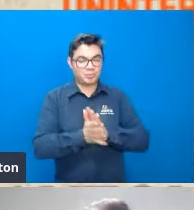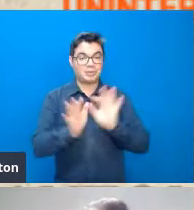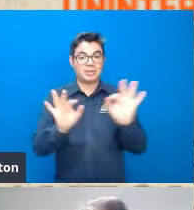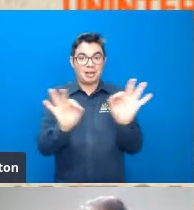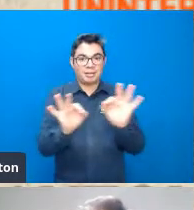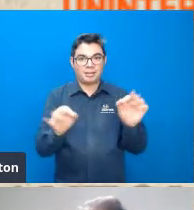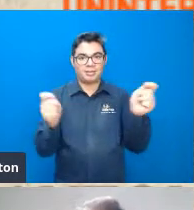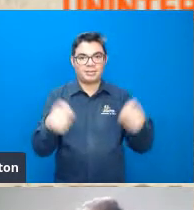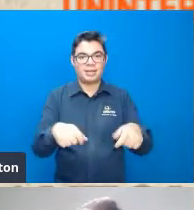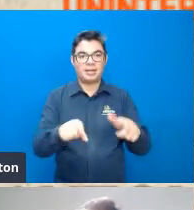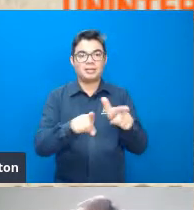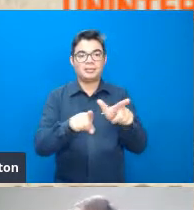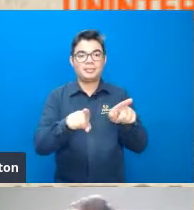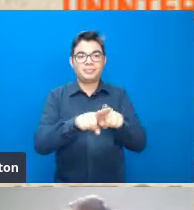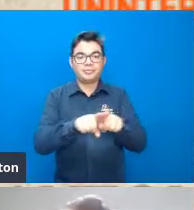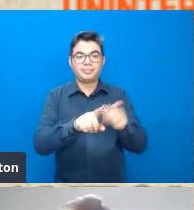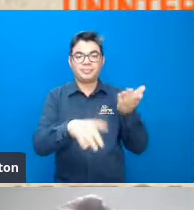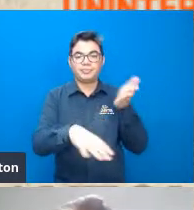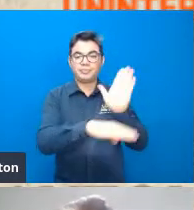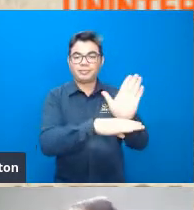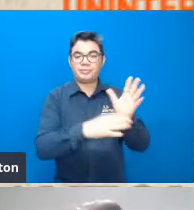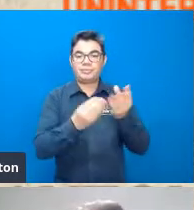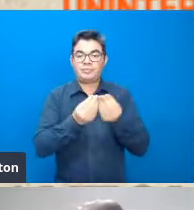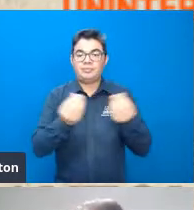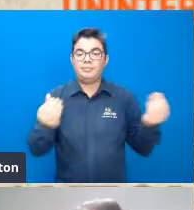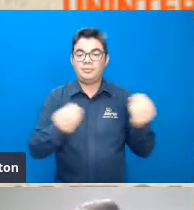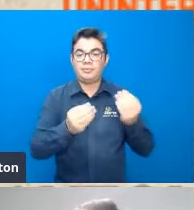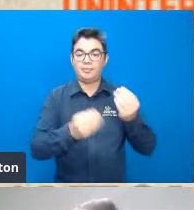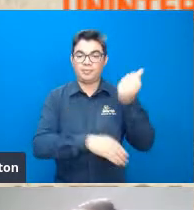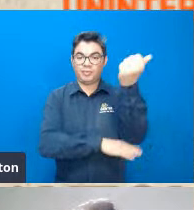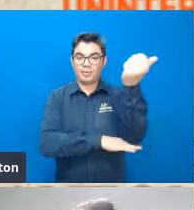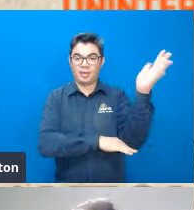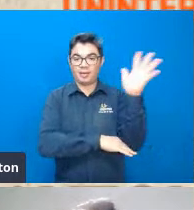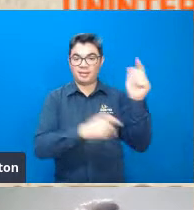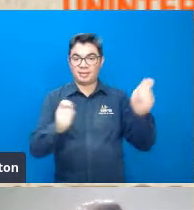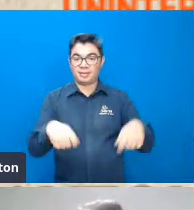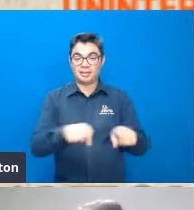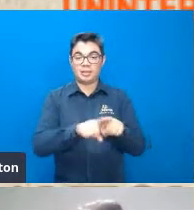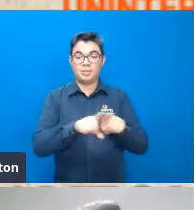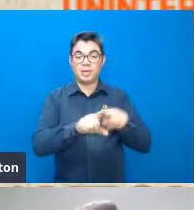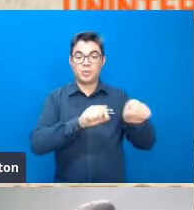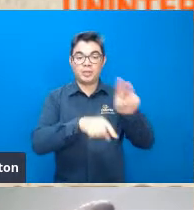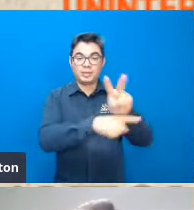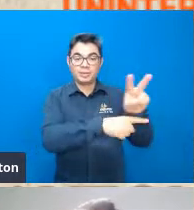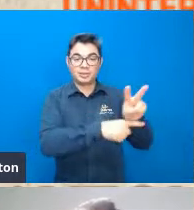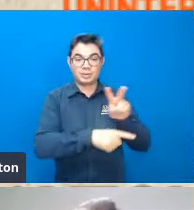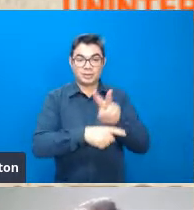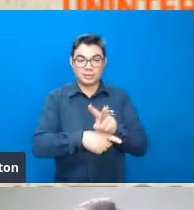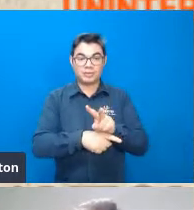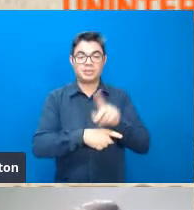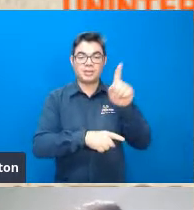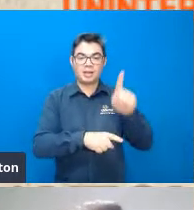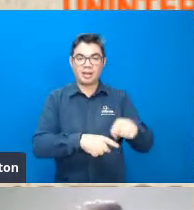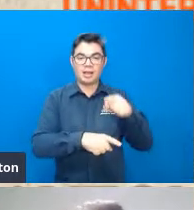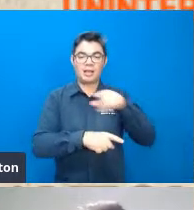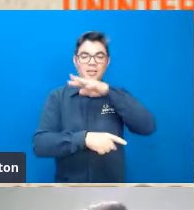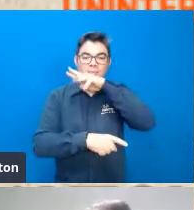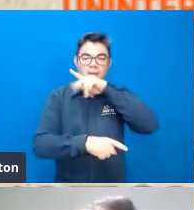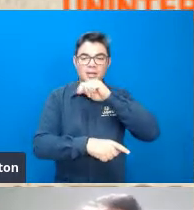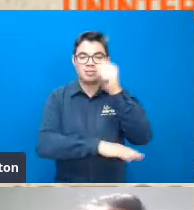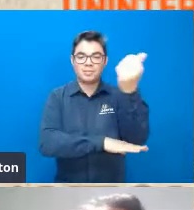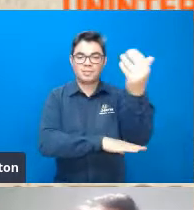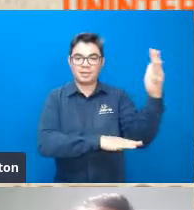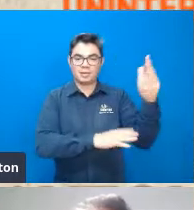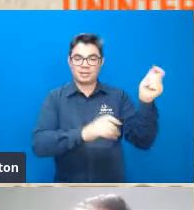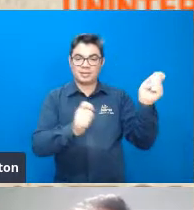que levariam uma maior qualidade desses ecossistemas e isso possibilitaria então a preservação das espécies que lá ocorrem e de acordo